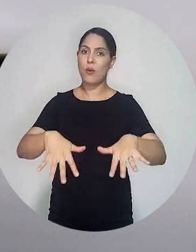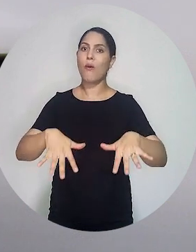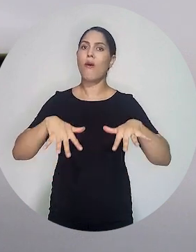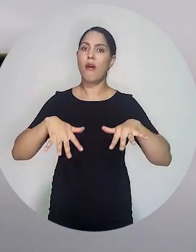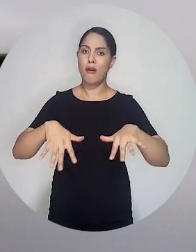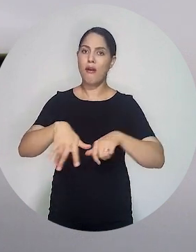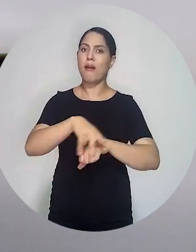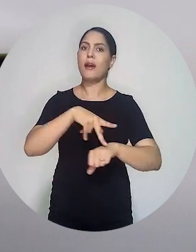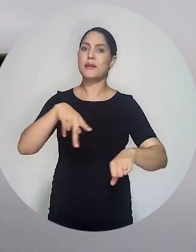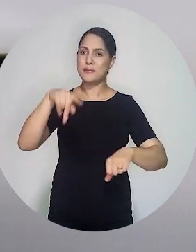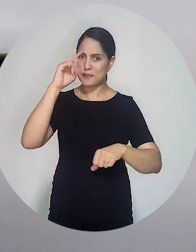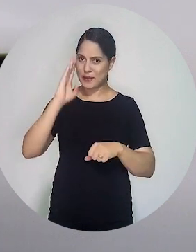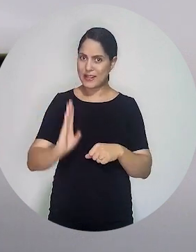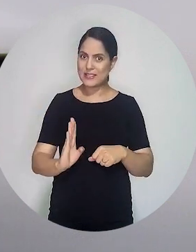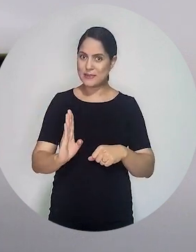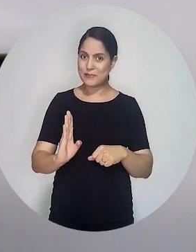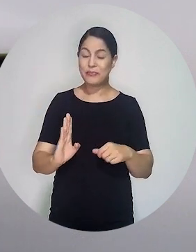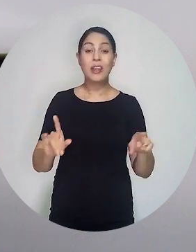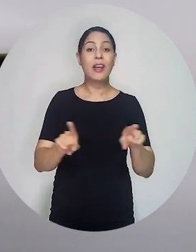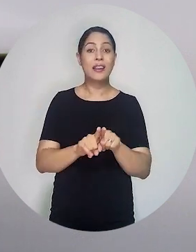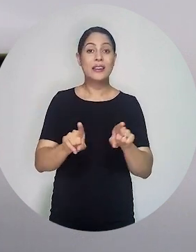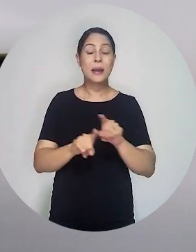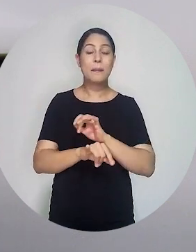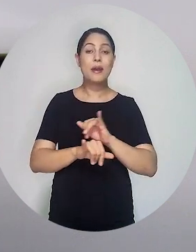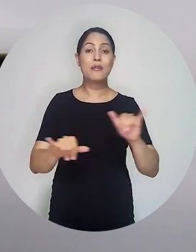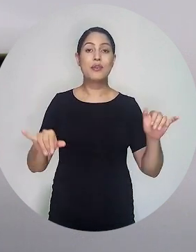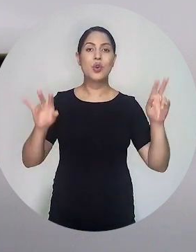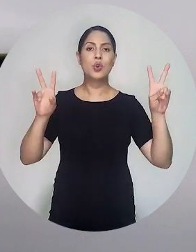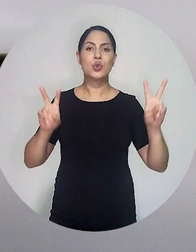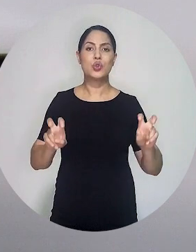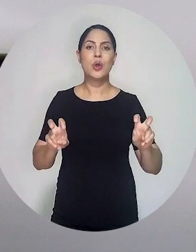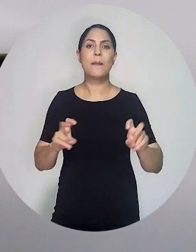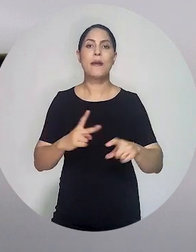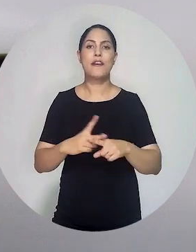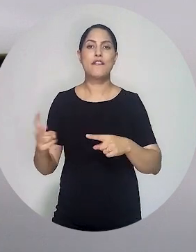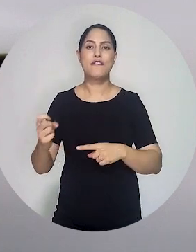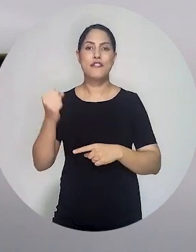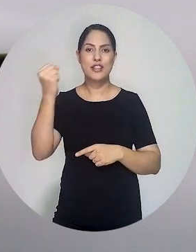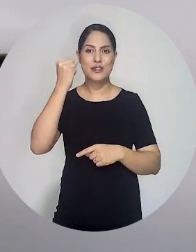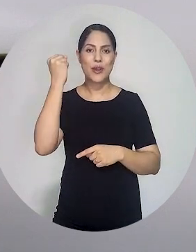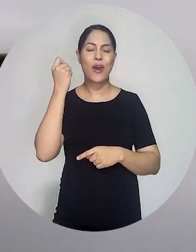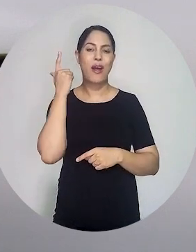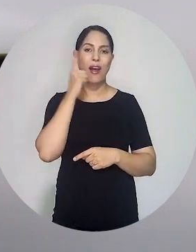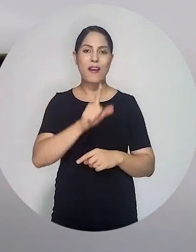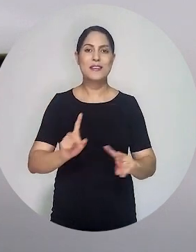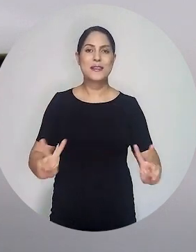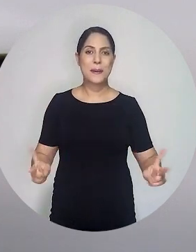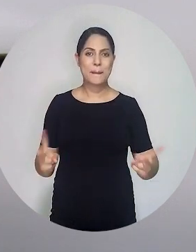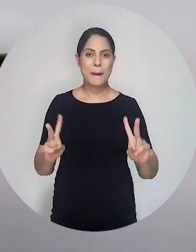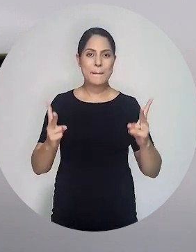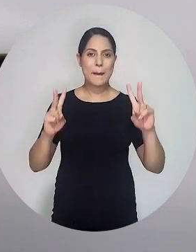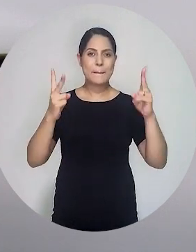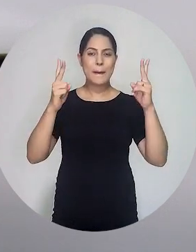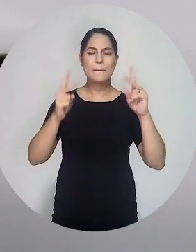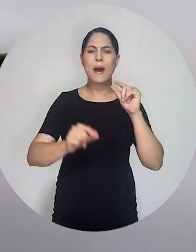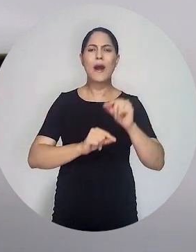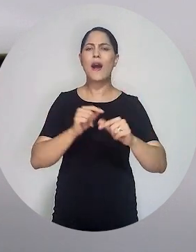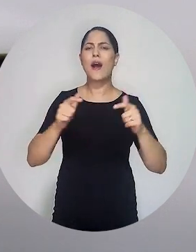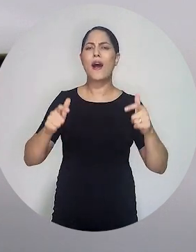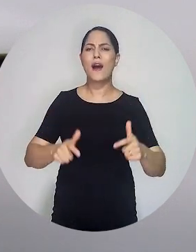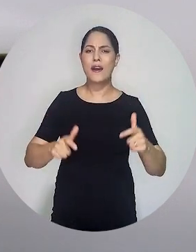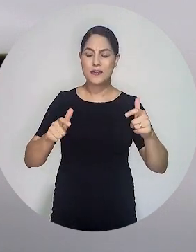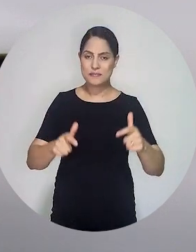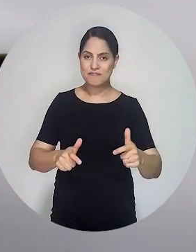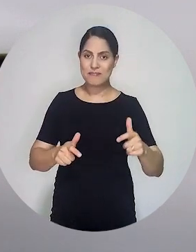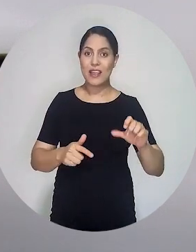tramitação no Congresso Nacional, e citou também a vitória perante a Corte Especial do Superior Tribunal de Justiça,